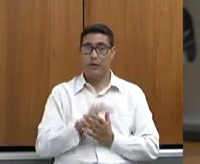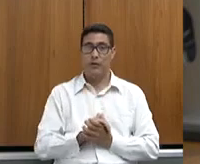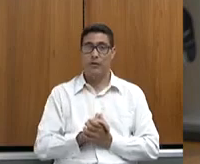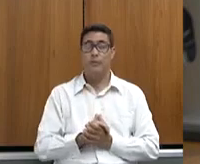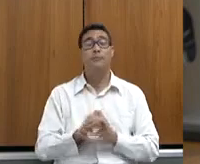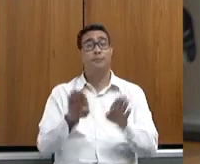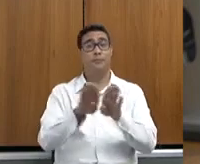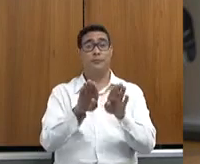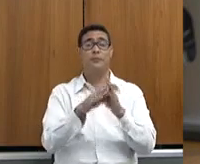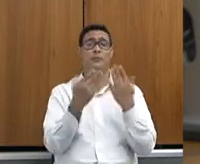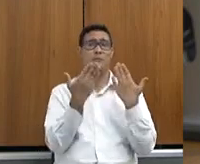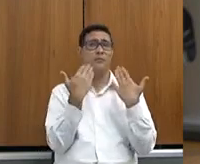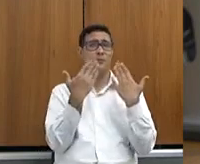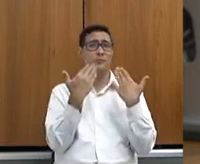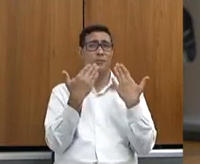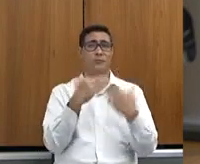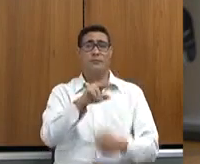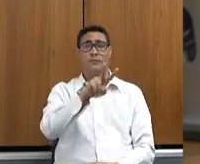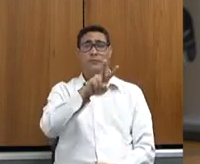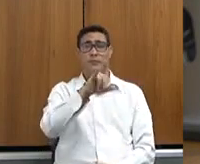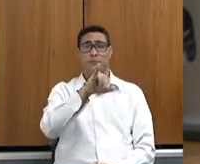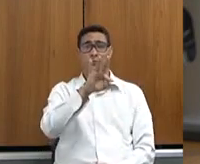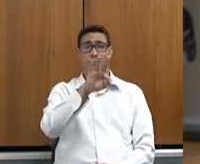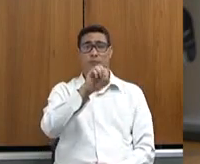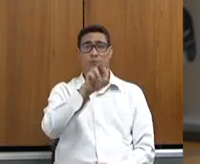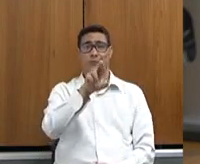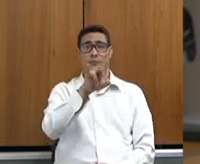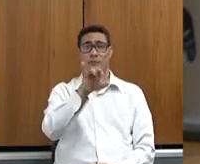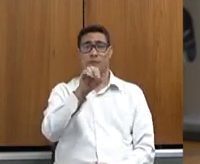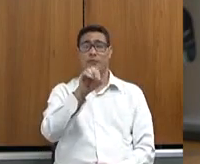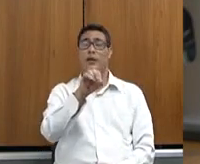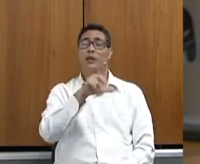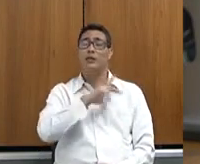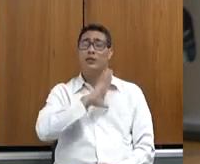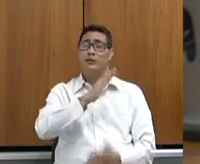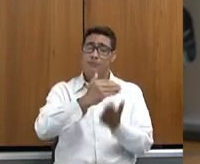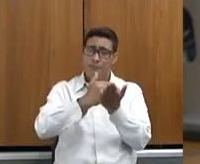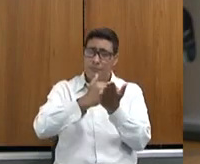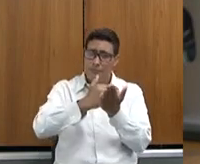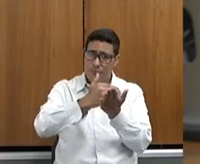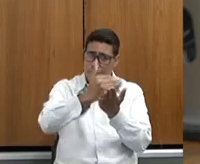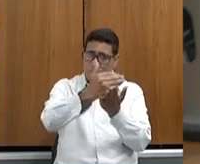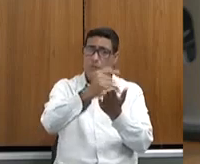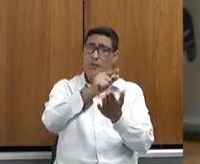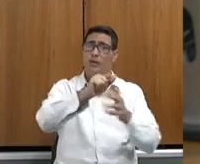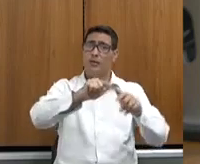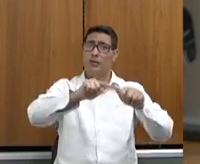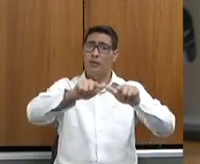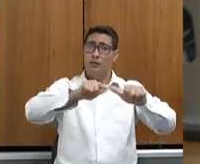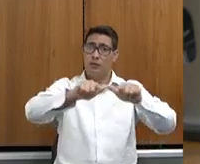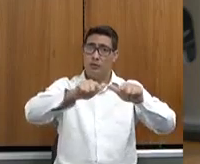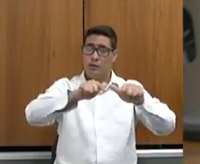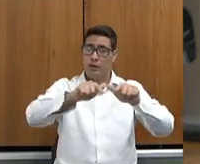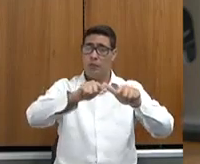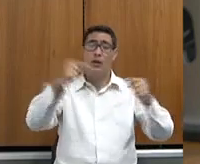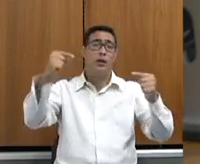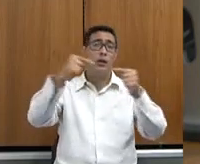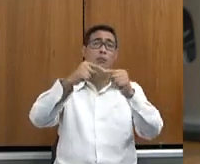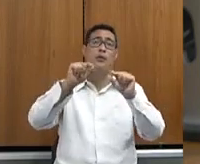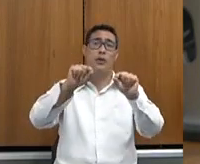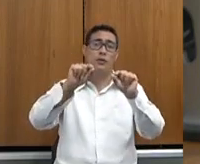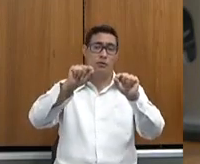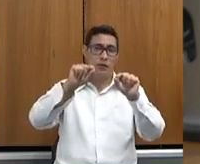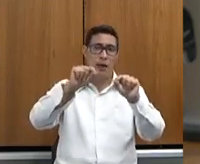Conversei também com o Vitório, trocando ideia com ele, antes, nós já estamos iniciando um trabalho, o Avion Otávio, na questão também da energia solar para os